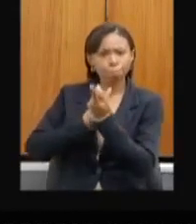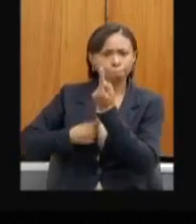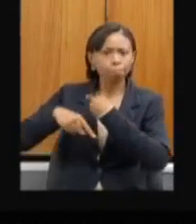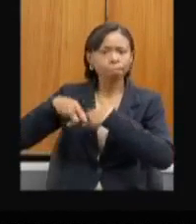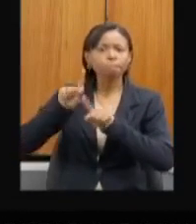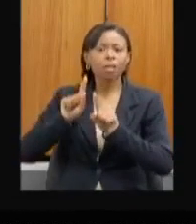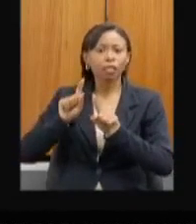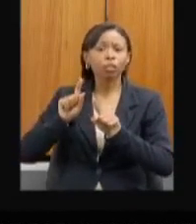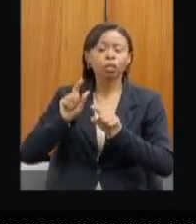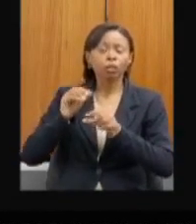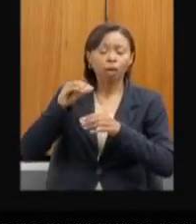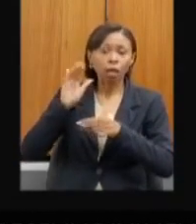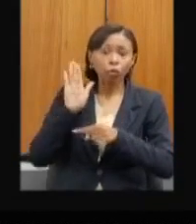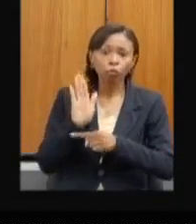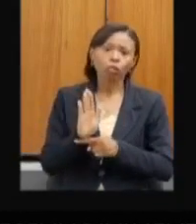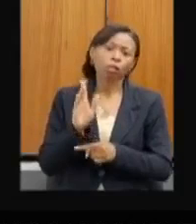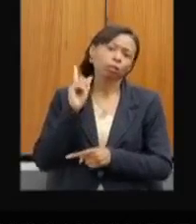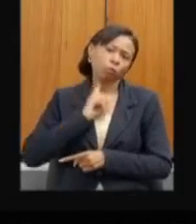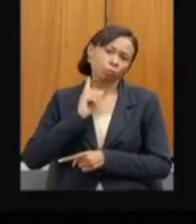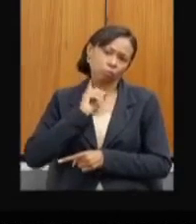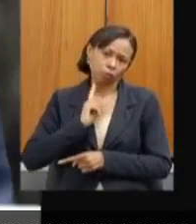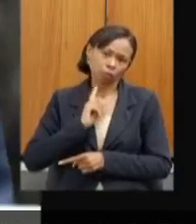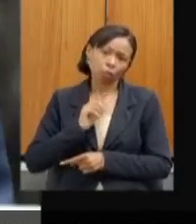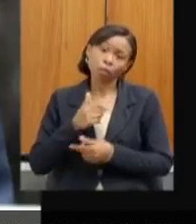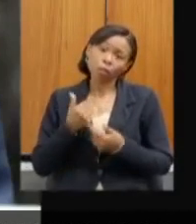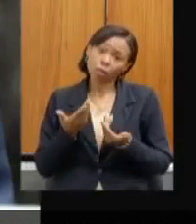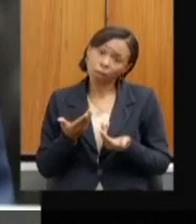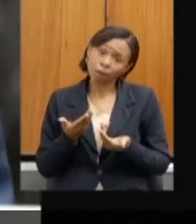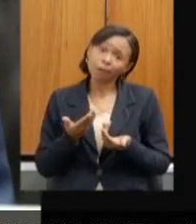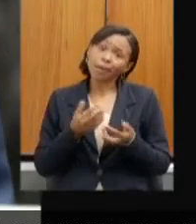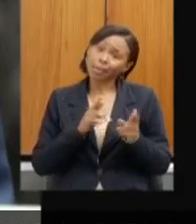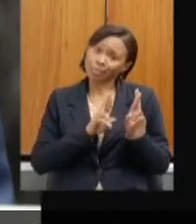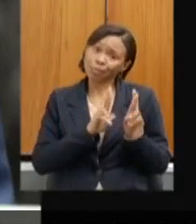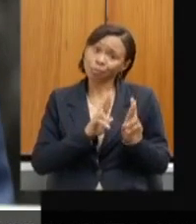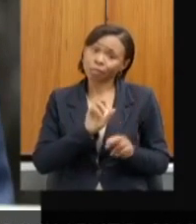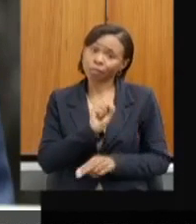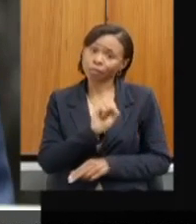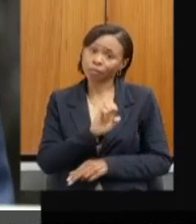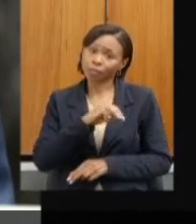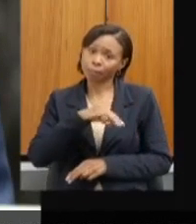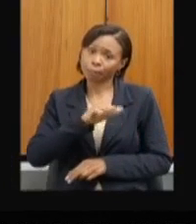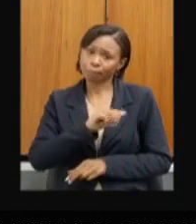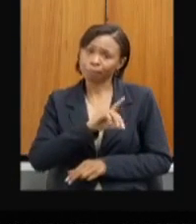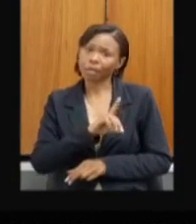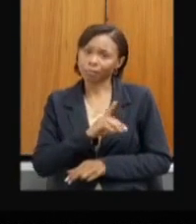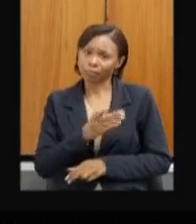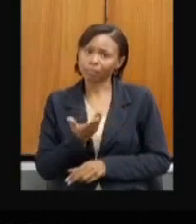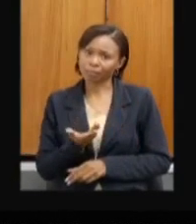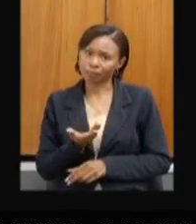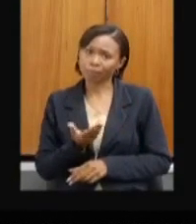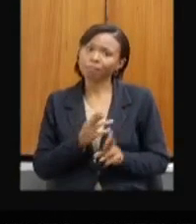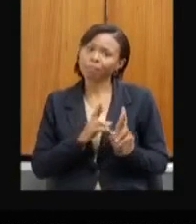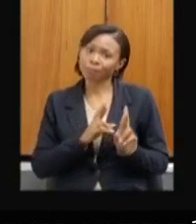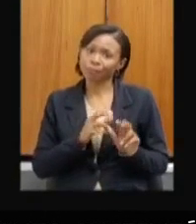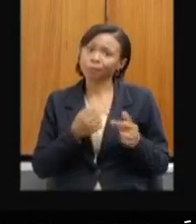-pandemia do nosso estado. e aí é que entra a CEMAD, aí é que a CEMAD precisa